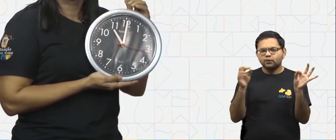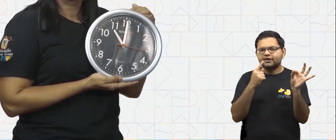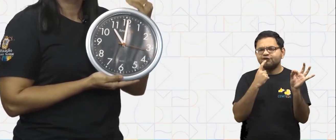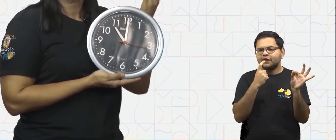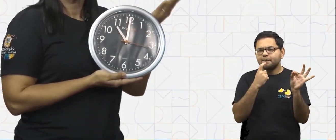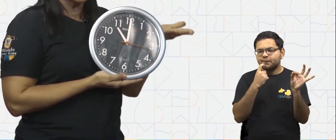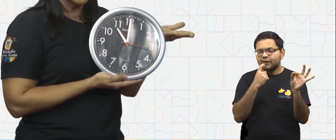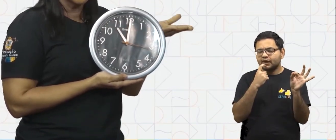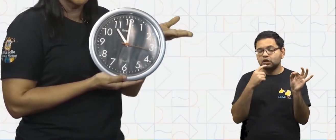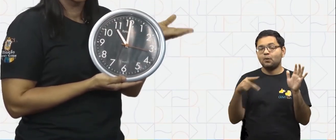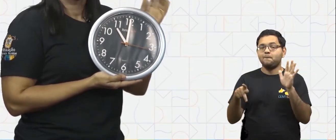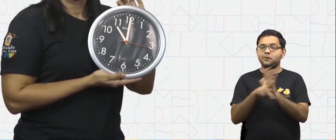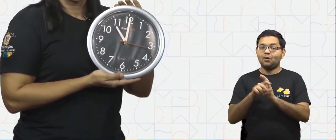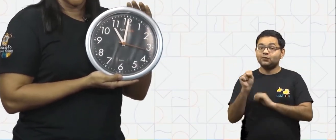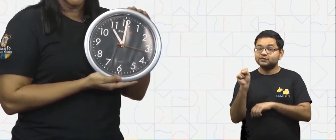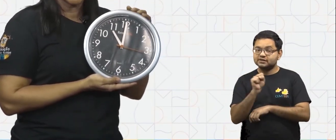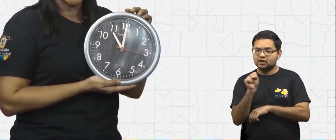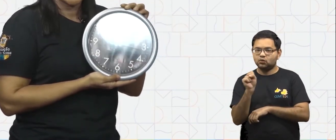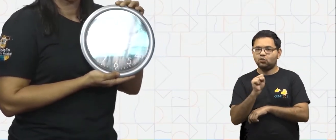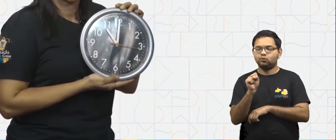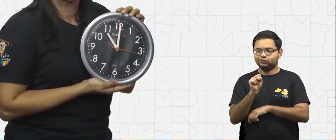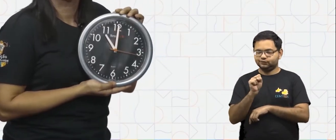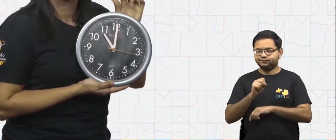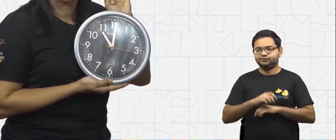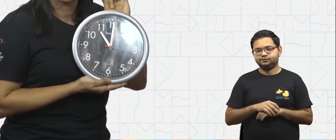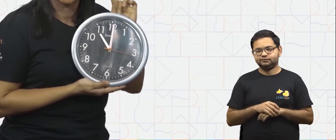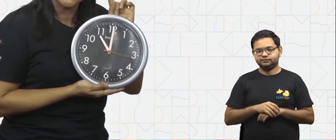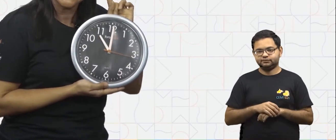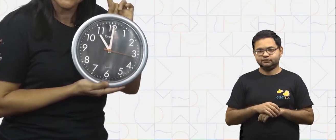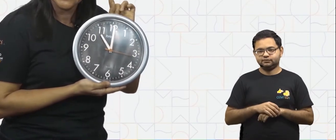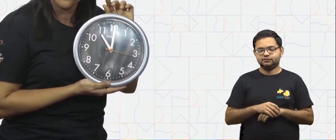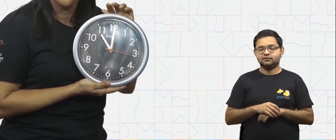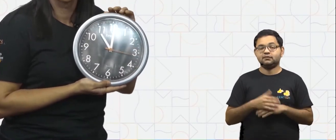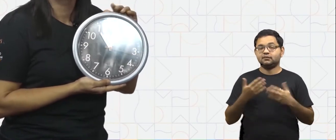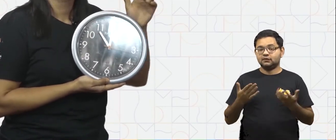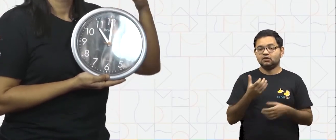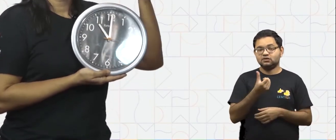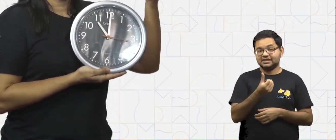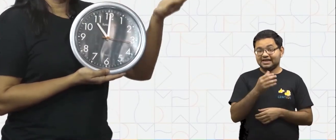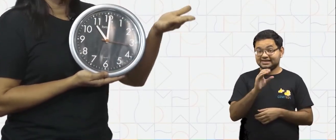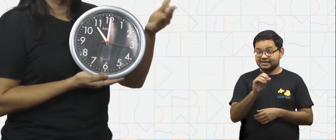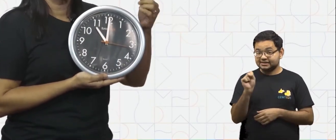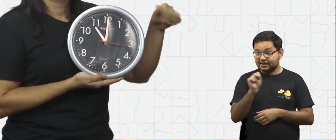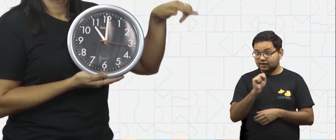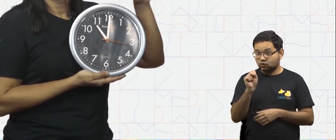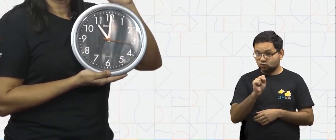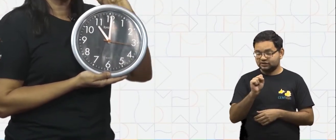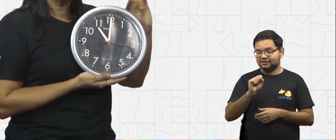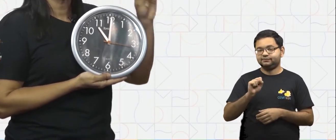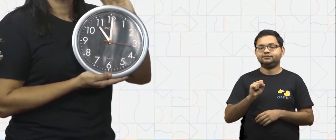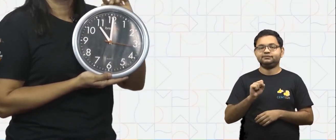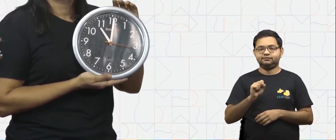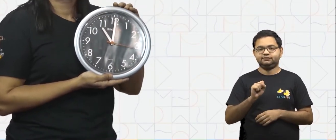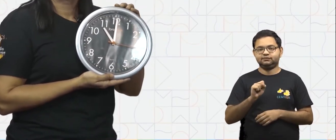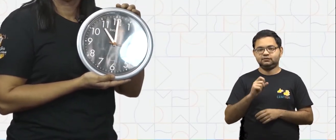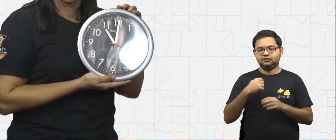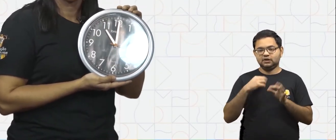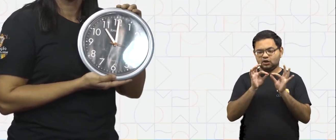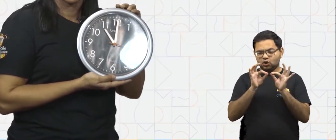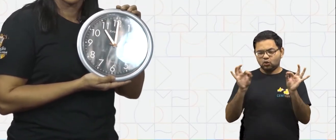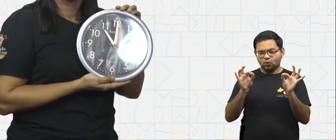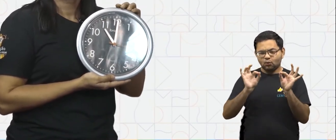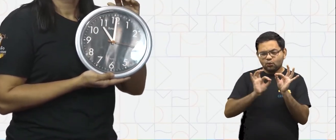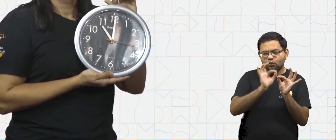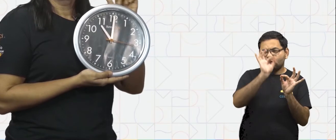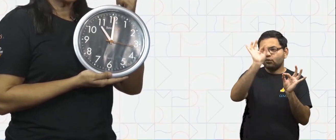marca os segundos, onde a cada 60 segundos, ou seja, uma volta que